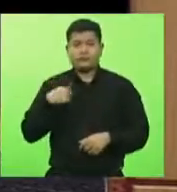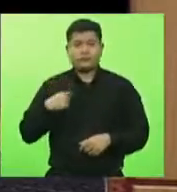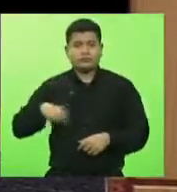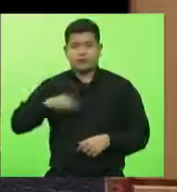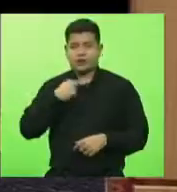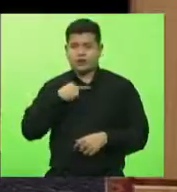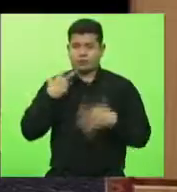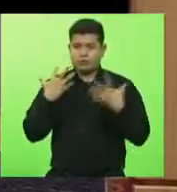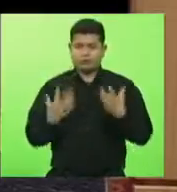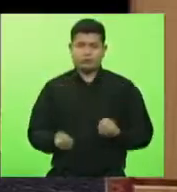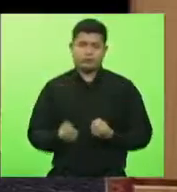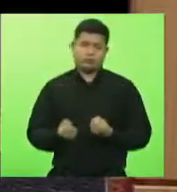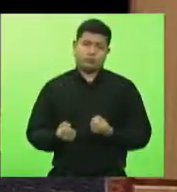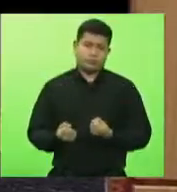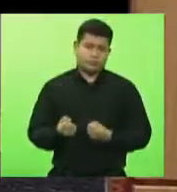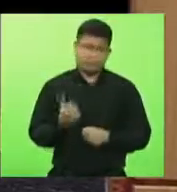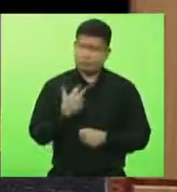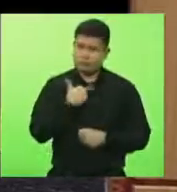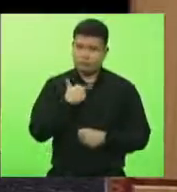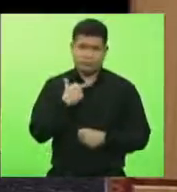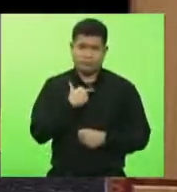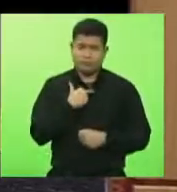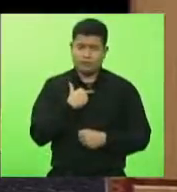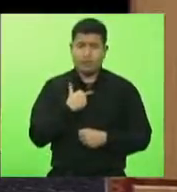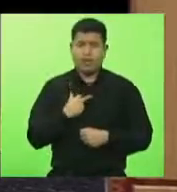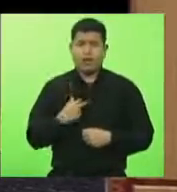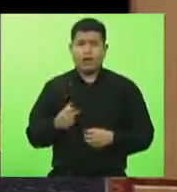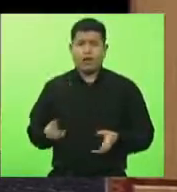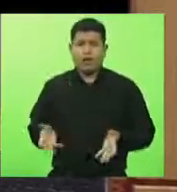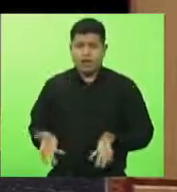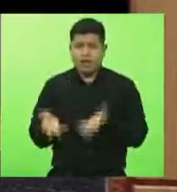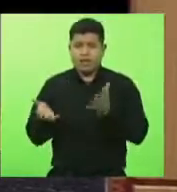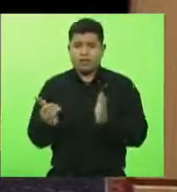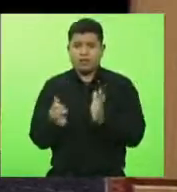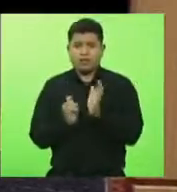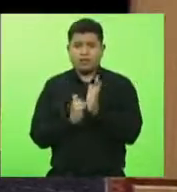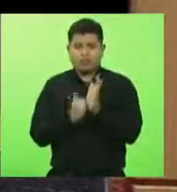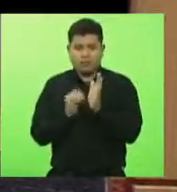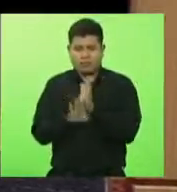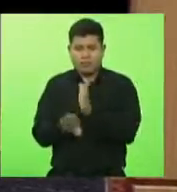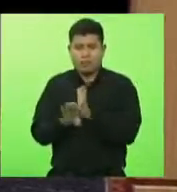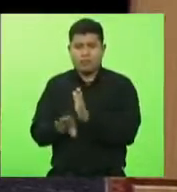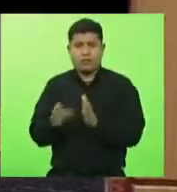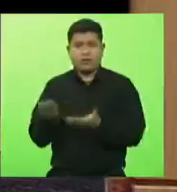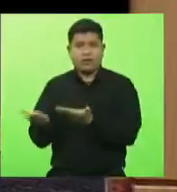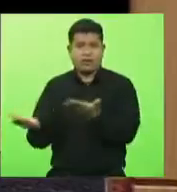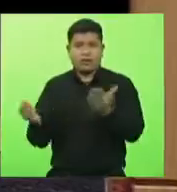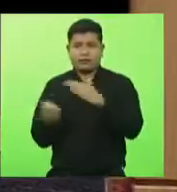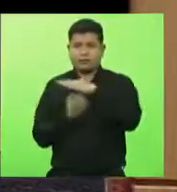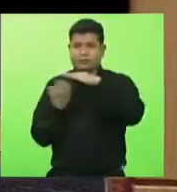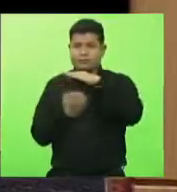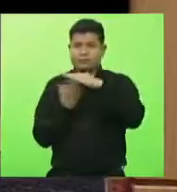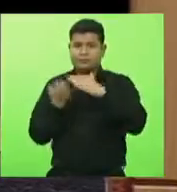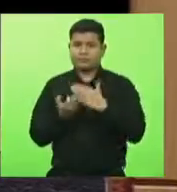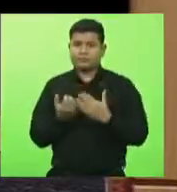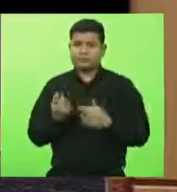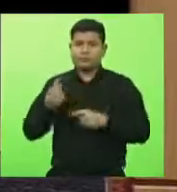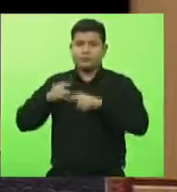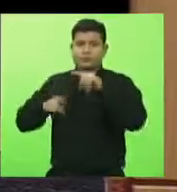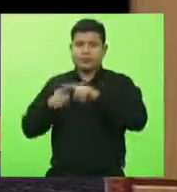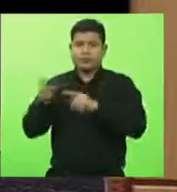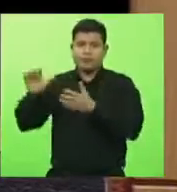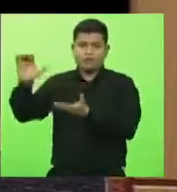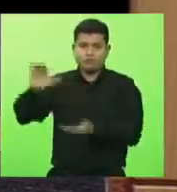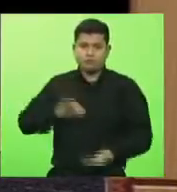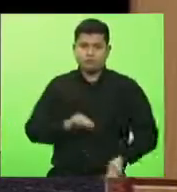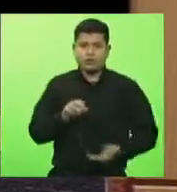dando incentivo fiscal para empresas que trazem as mercadorias por uruguaianas,